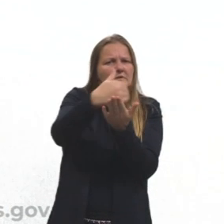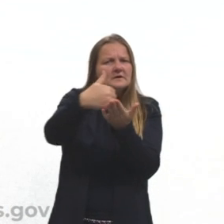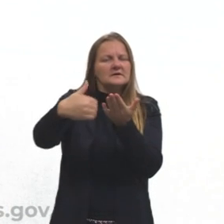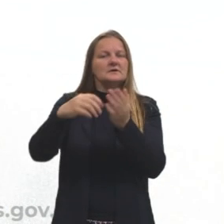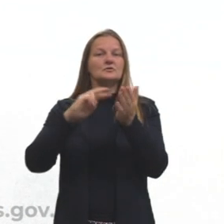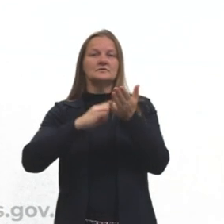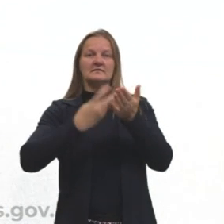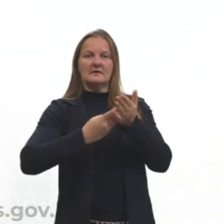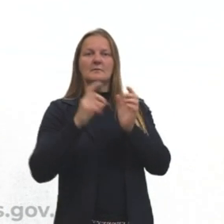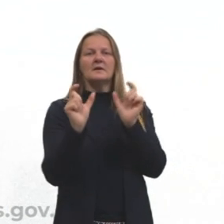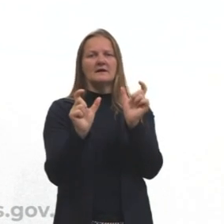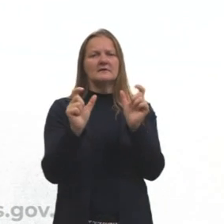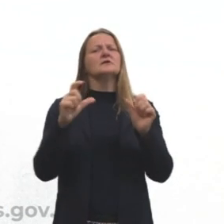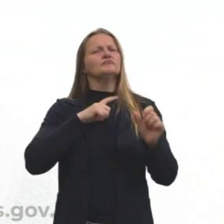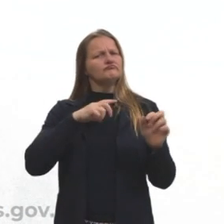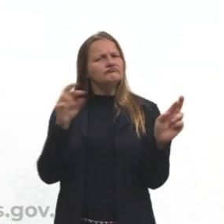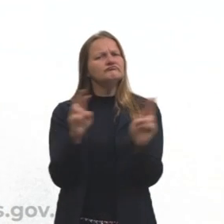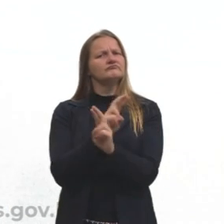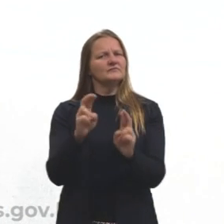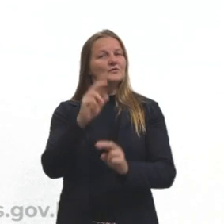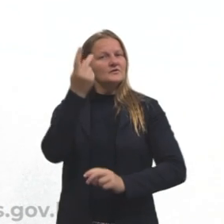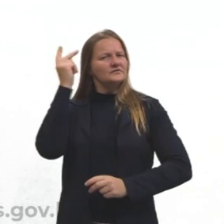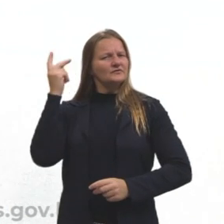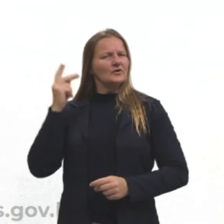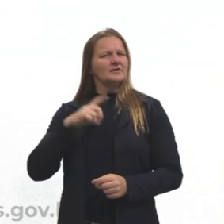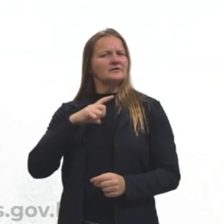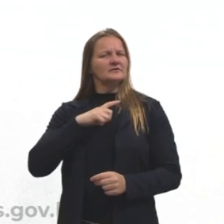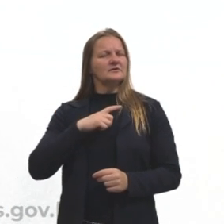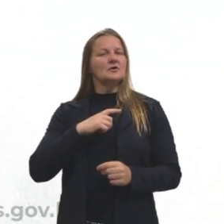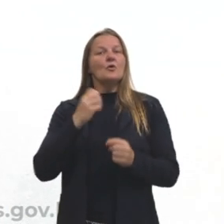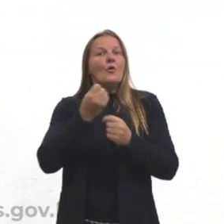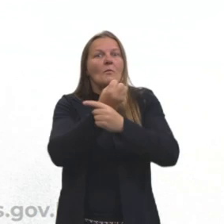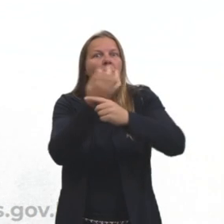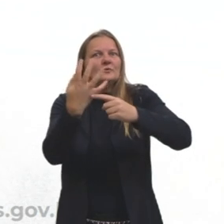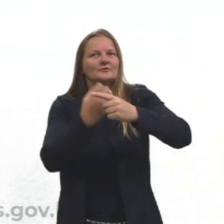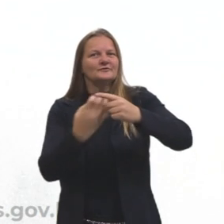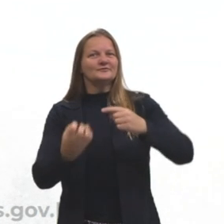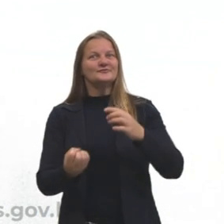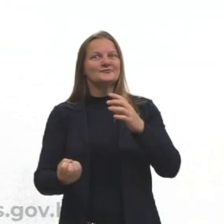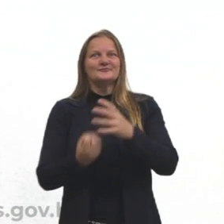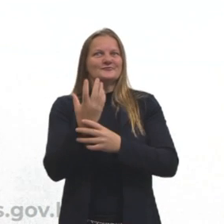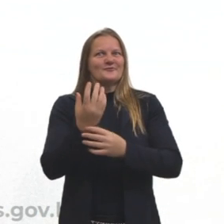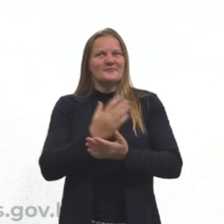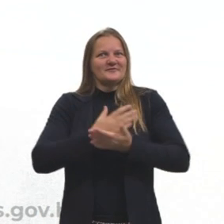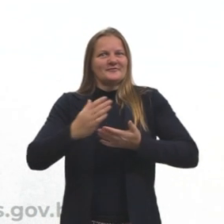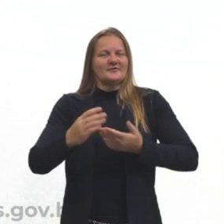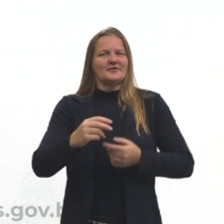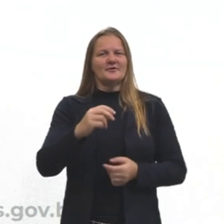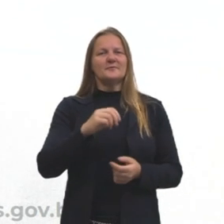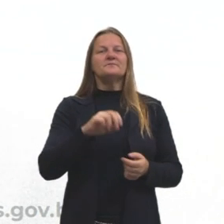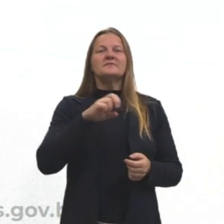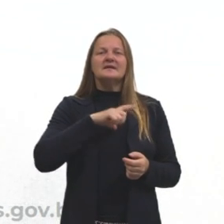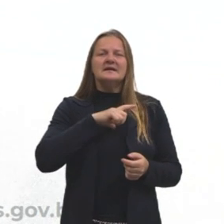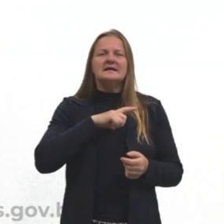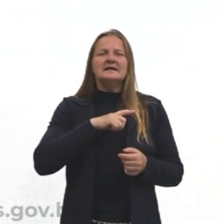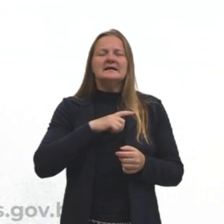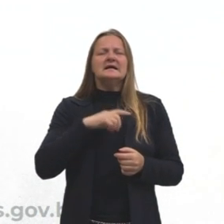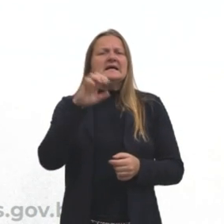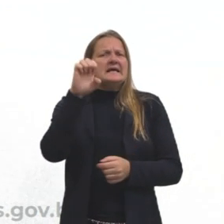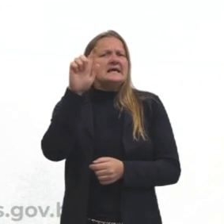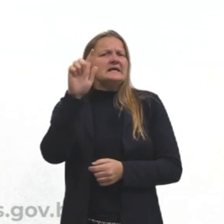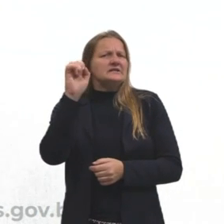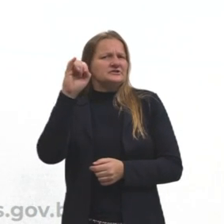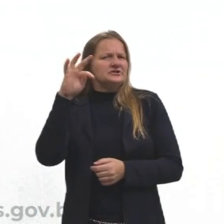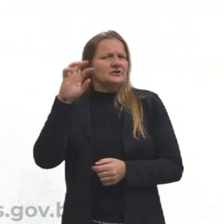palavra tem muita relação com a história de como as frações surgiram. Isso porque no Egito Antigo, cerca de 3 mil